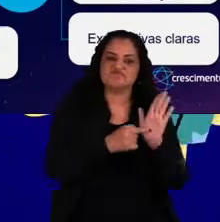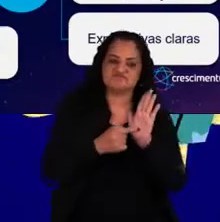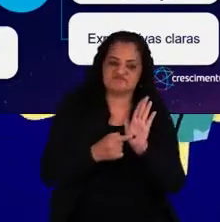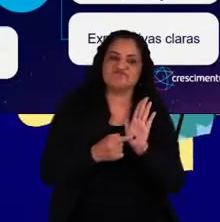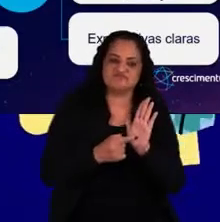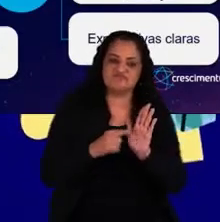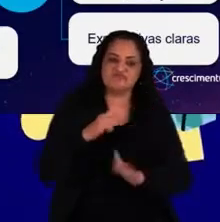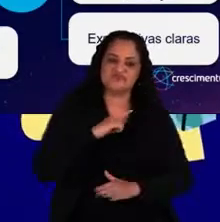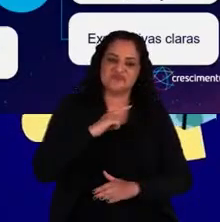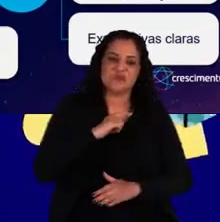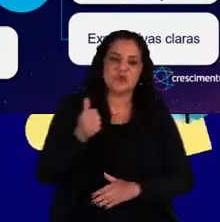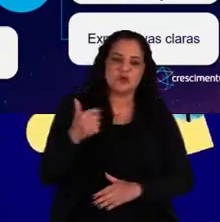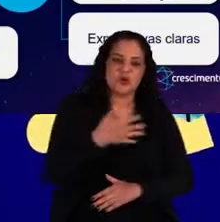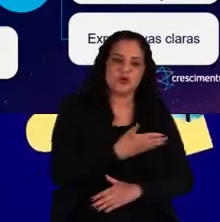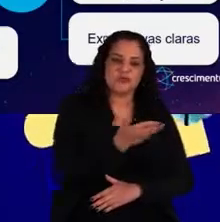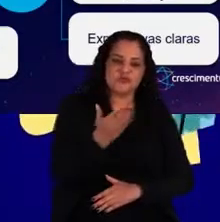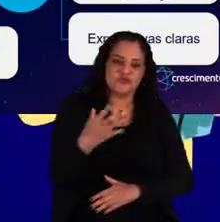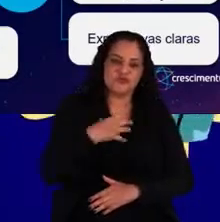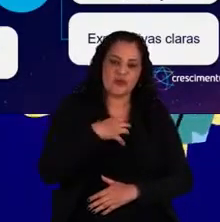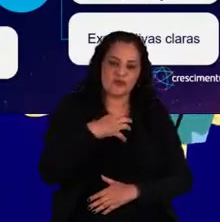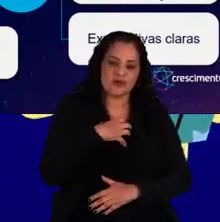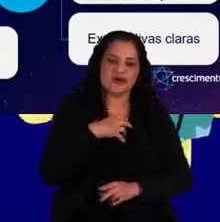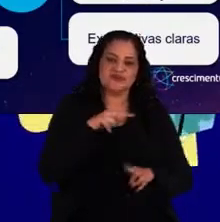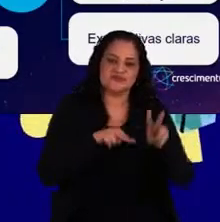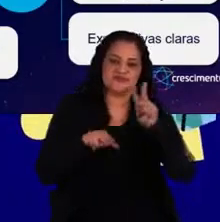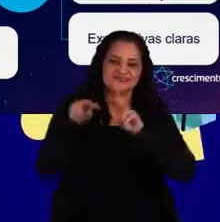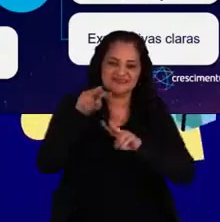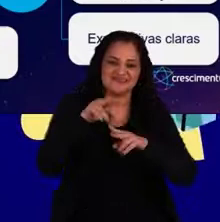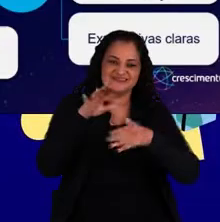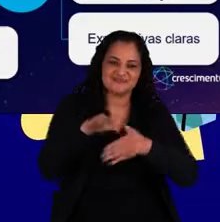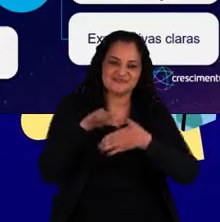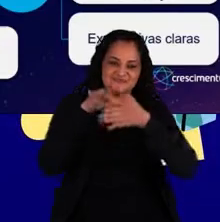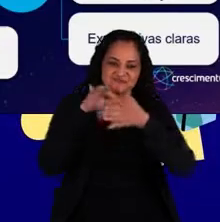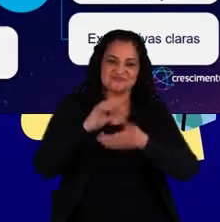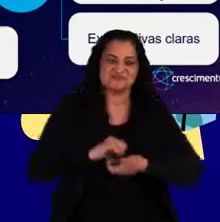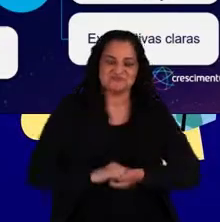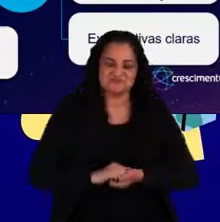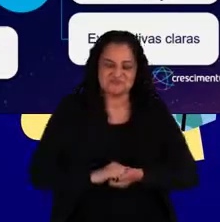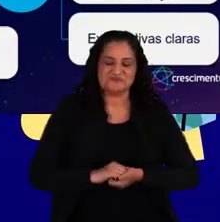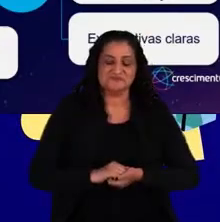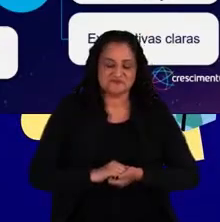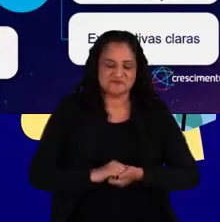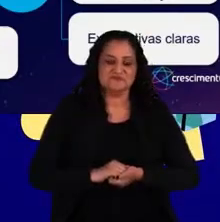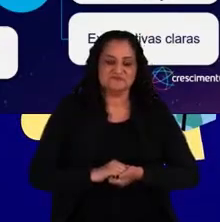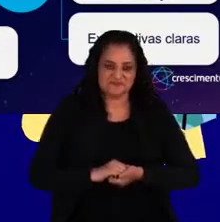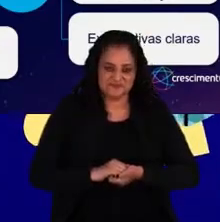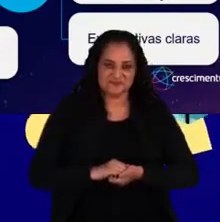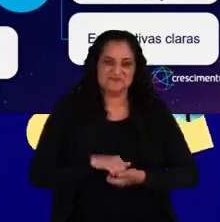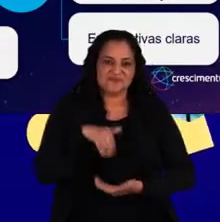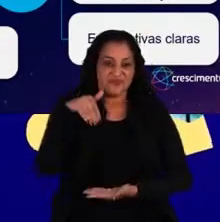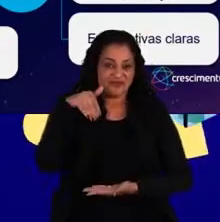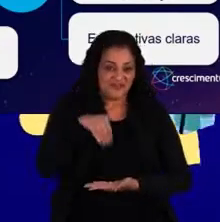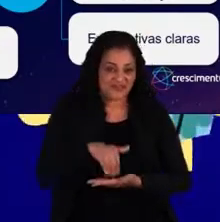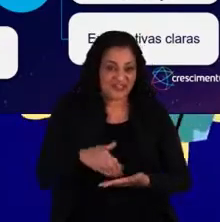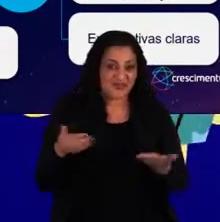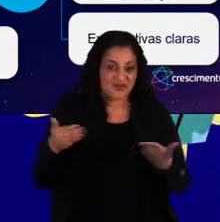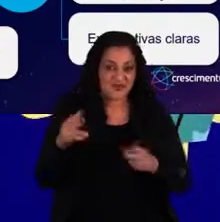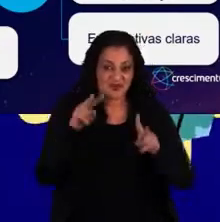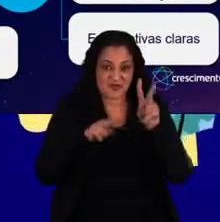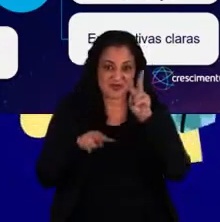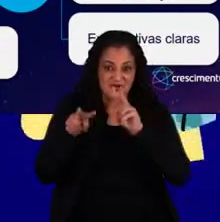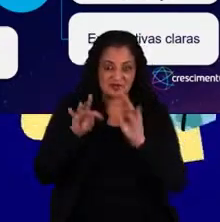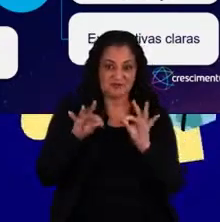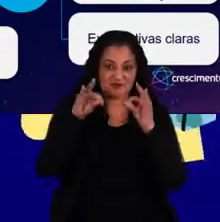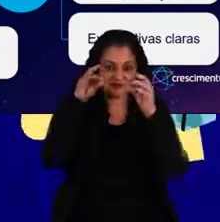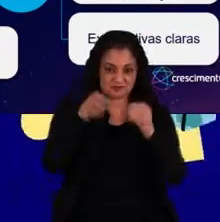isso, sim, para esses novos formatos que a gente tem visto de liderança. Então, para que a gente feche e olhe para